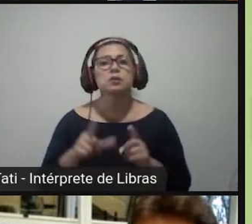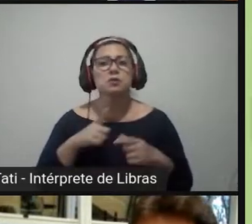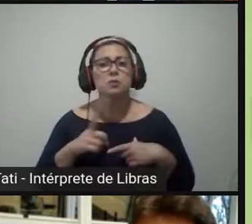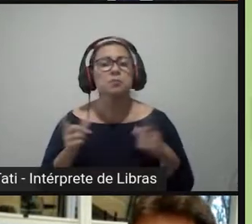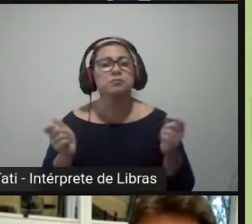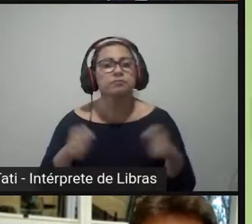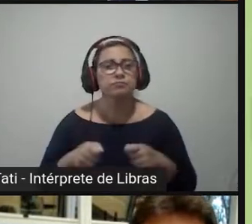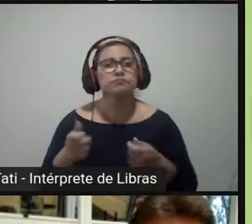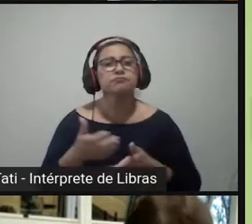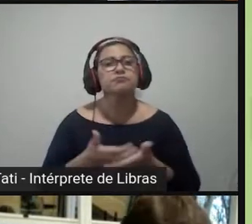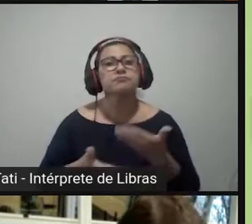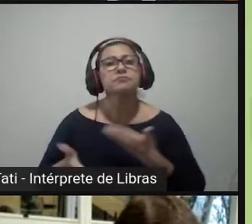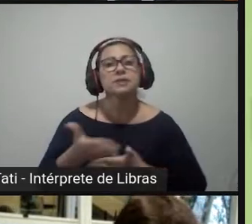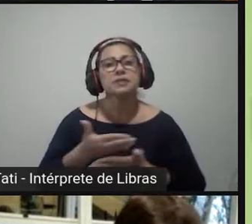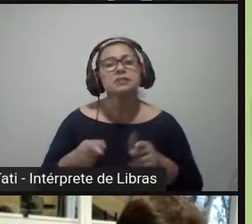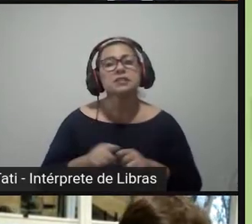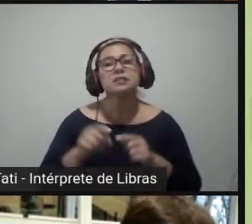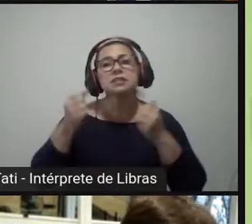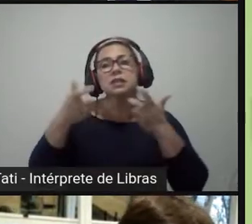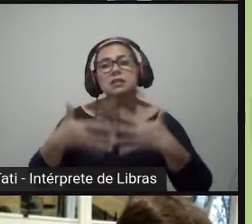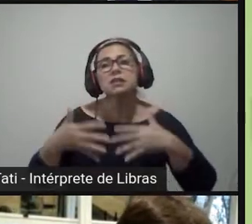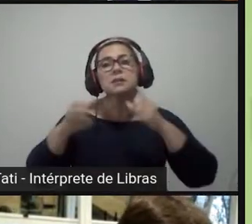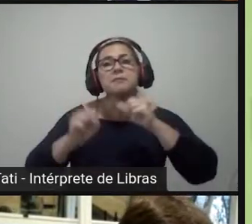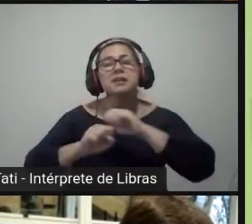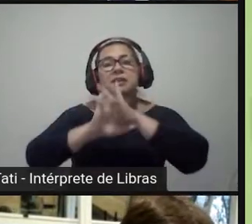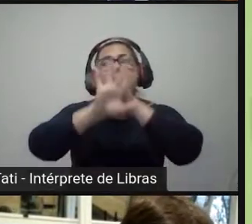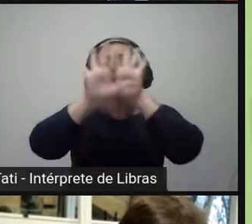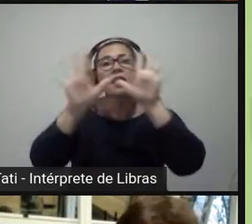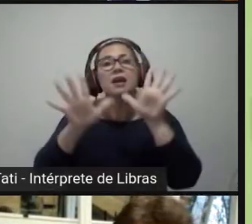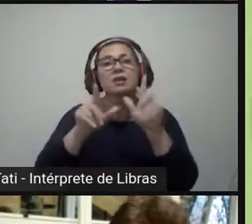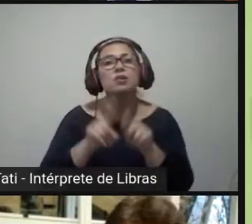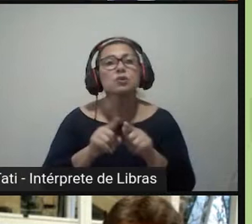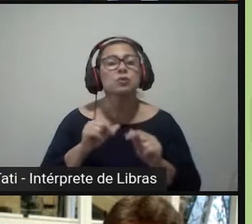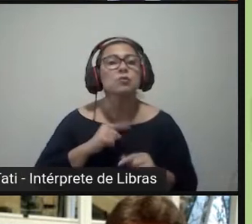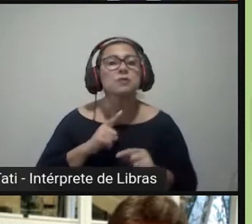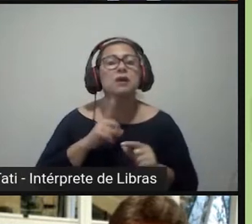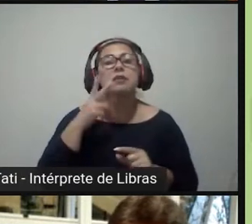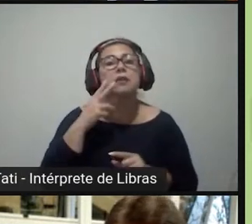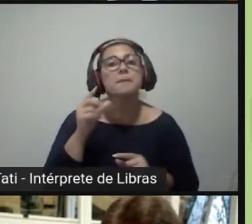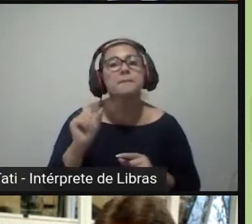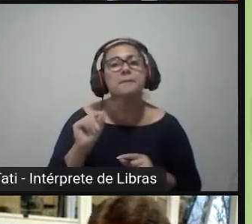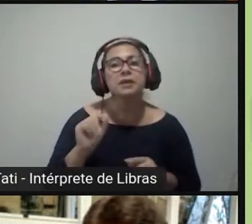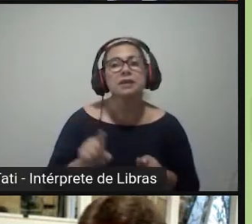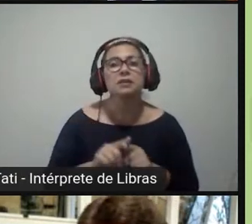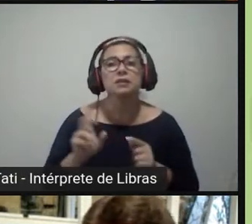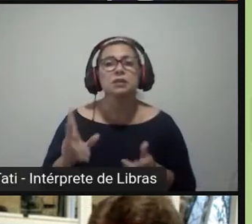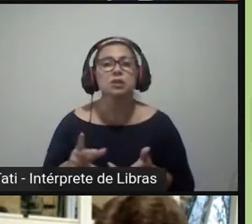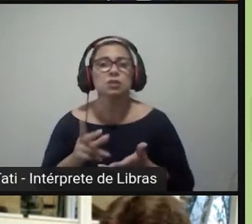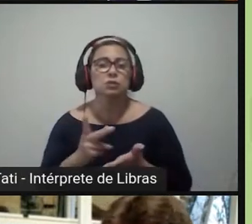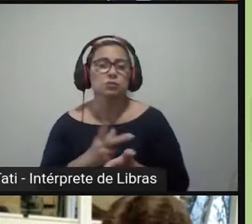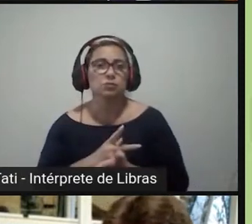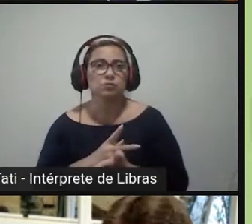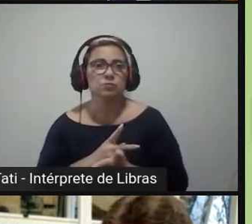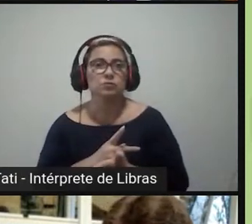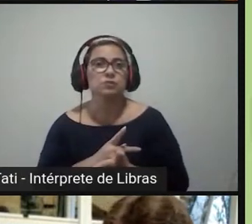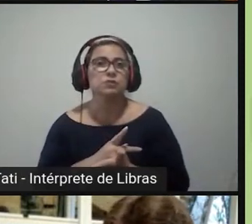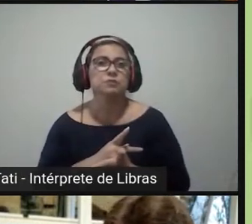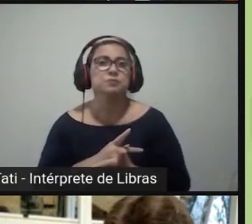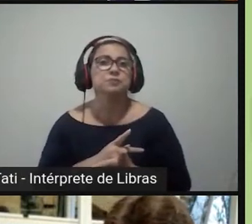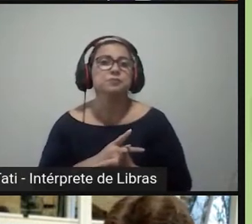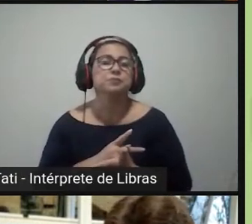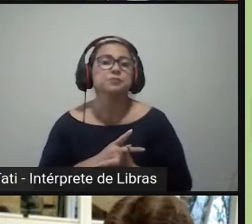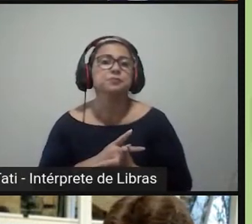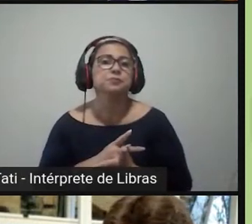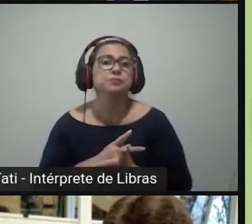E, finalmente, quesitos claros de interdição. É necessário dizer para que não serve a